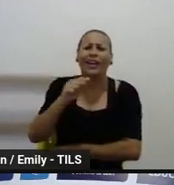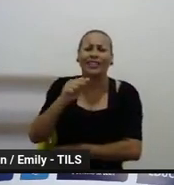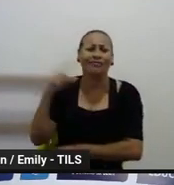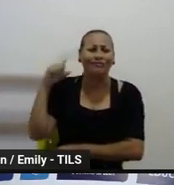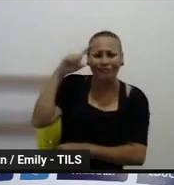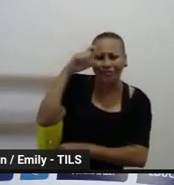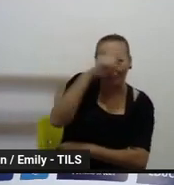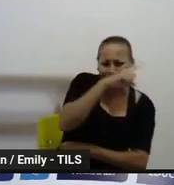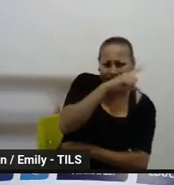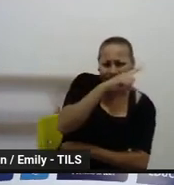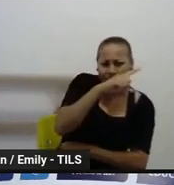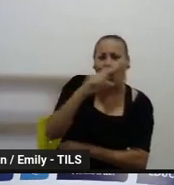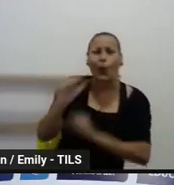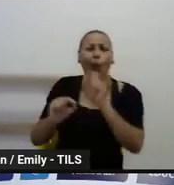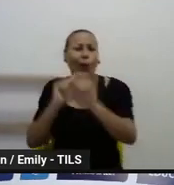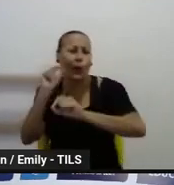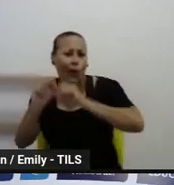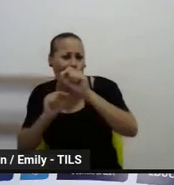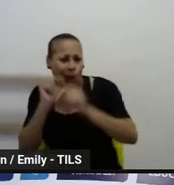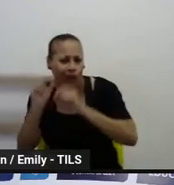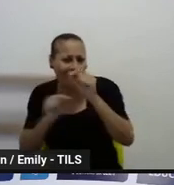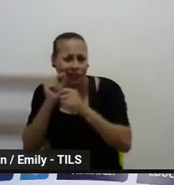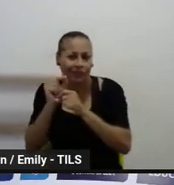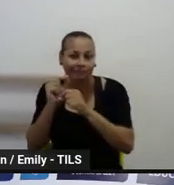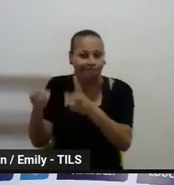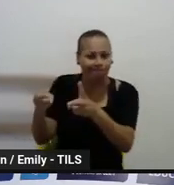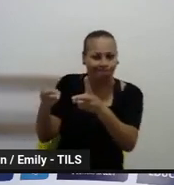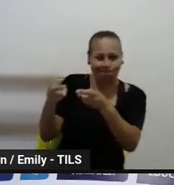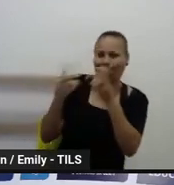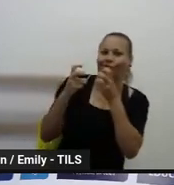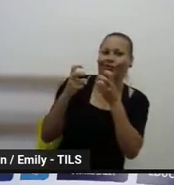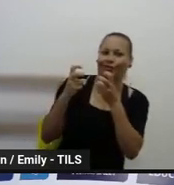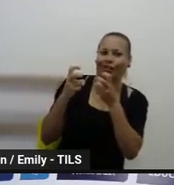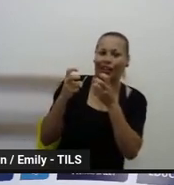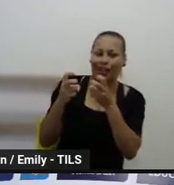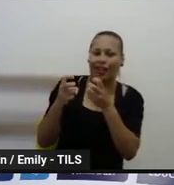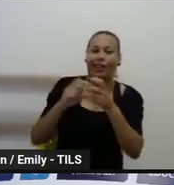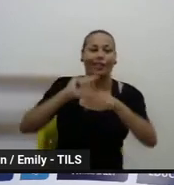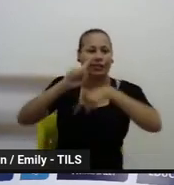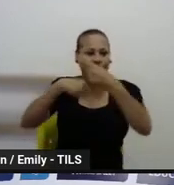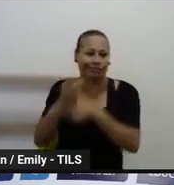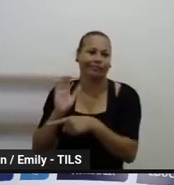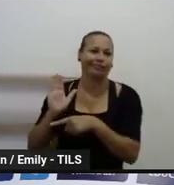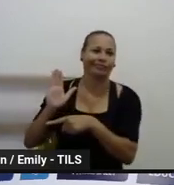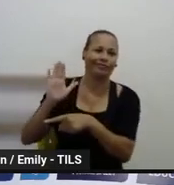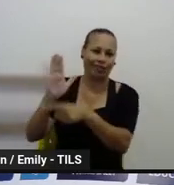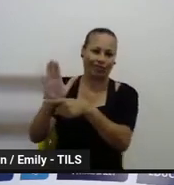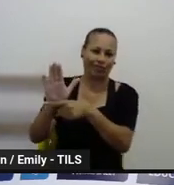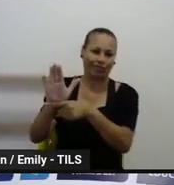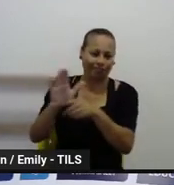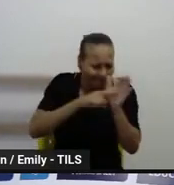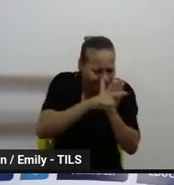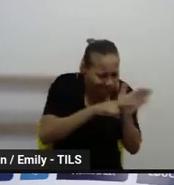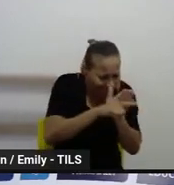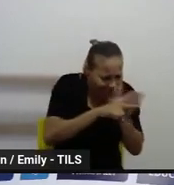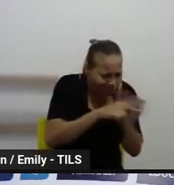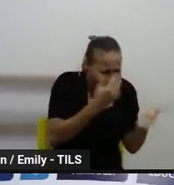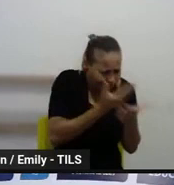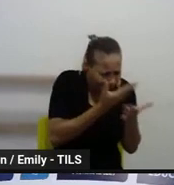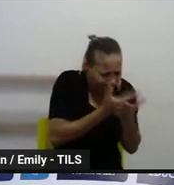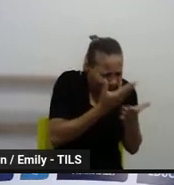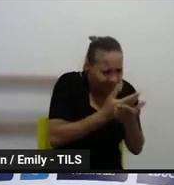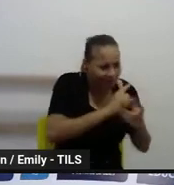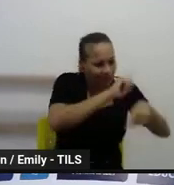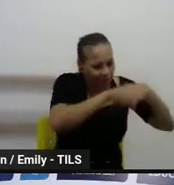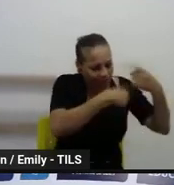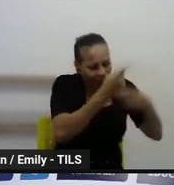dificuldade que esses estudantes têm de acordo com o diagnóstico que vai ser feito pela rede. E vamos pensar a